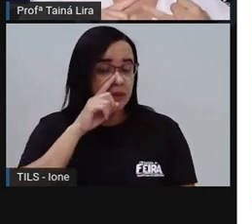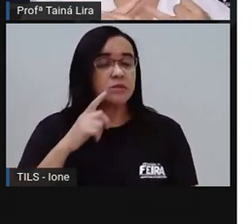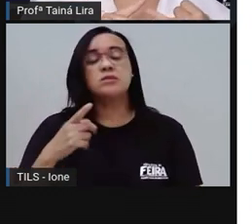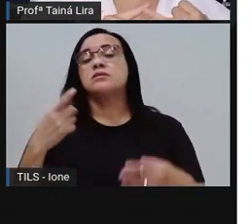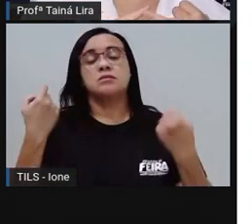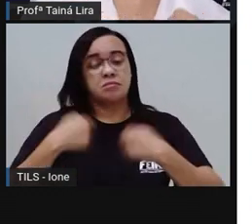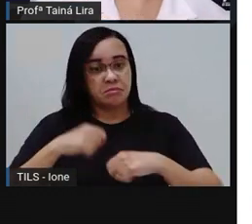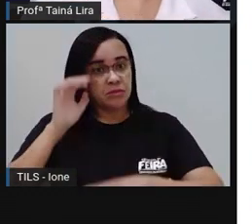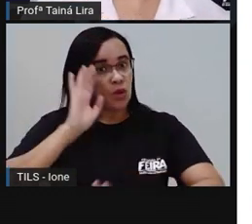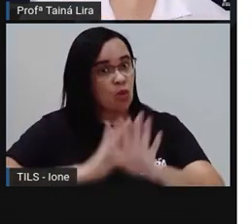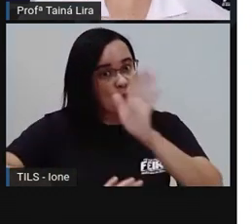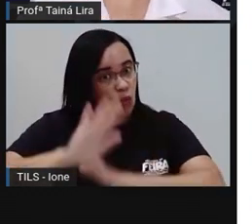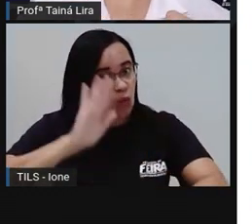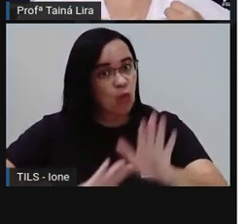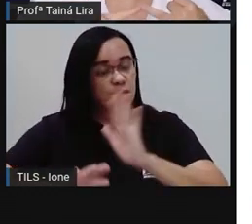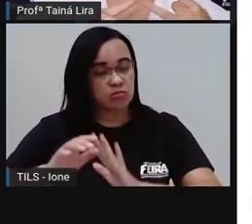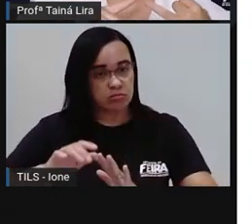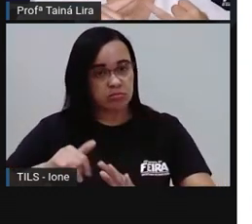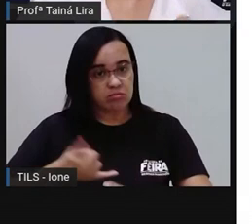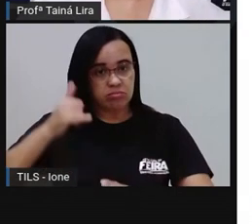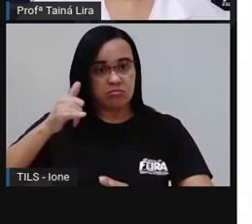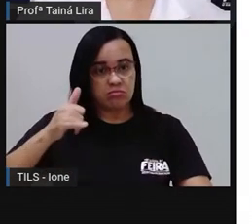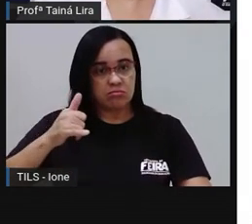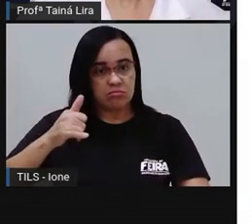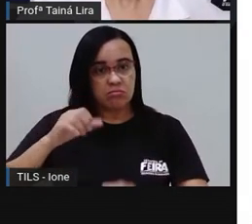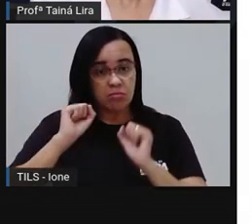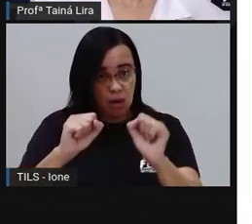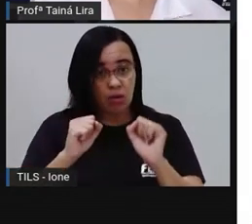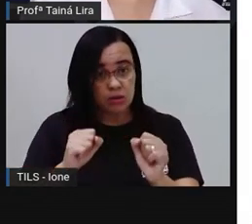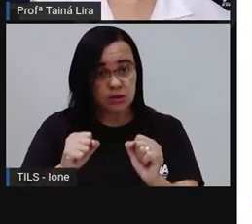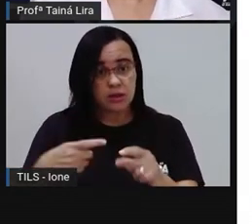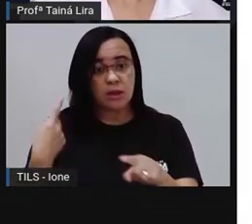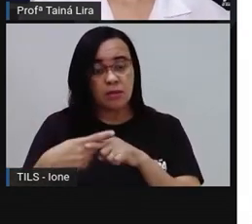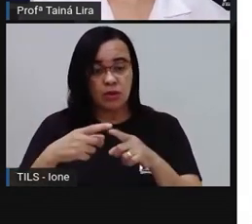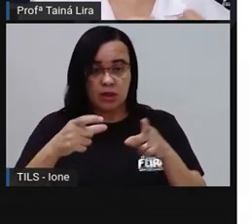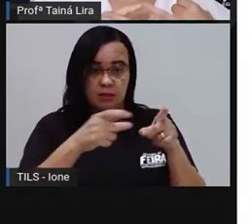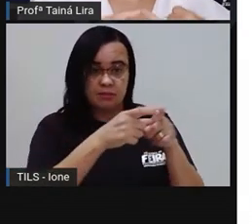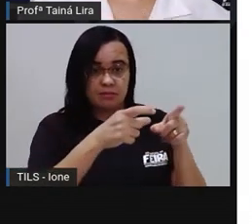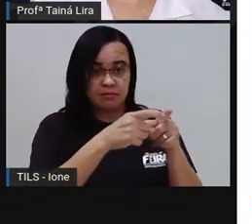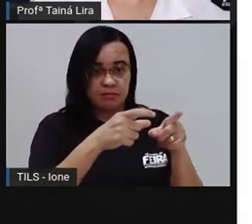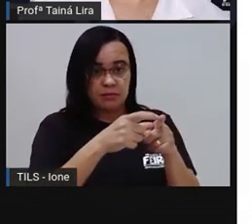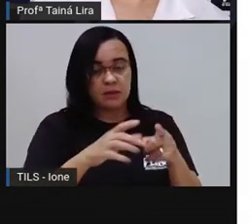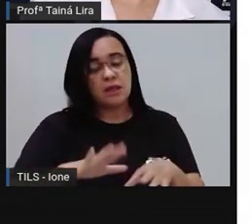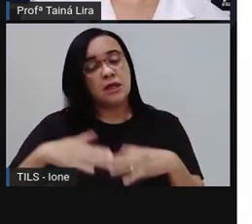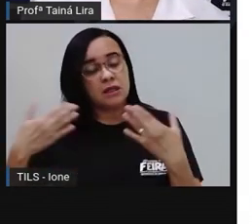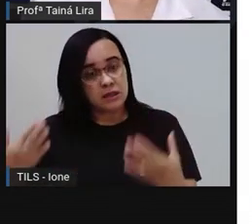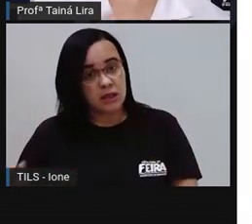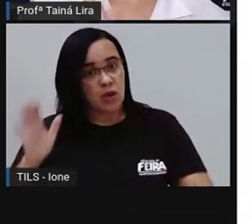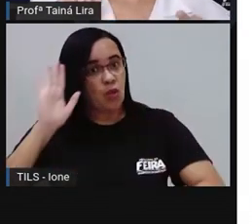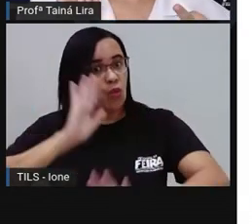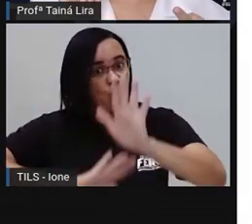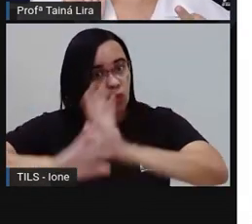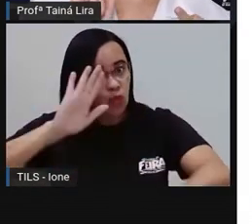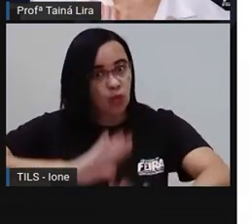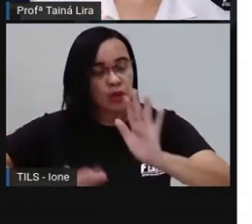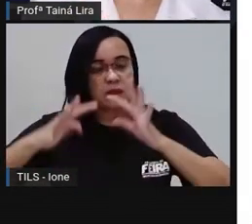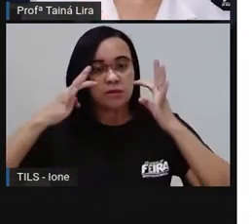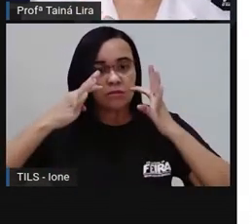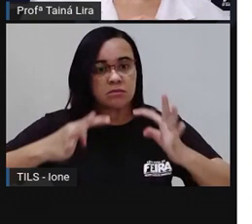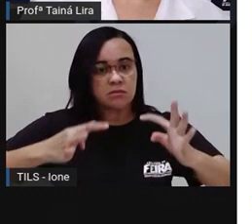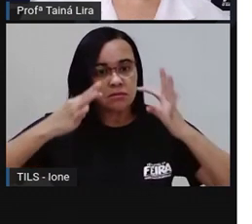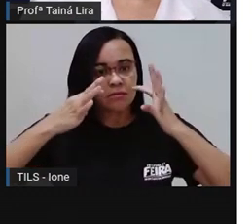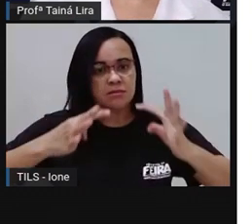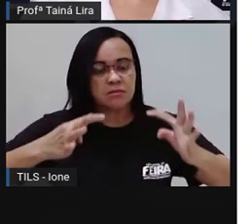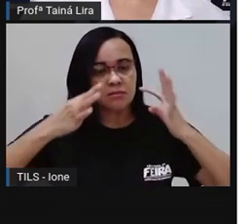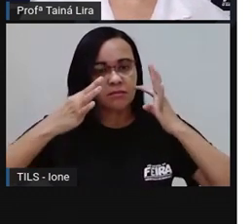risco De choque Porque você vai Precisar ligar Na tomada Tá bom? Então tem que ter Cuidado com essas coisas É uma receita Que